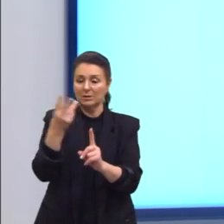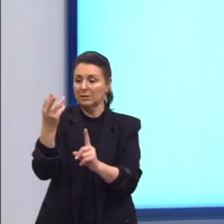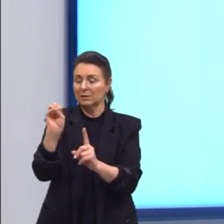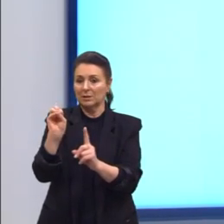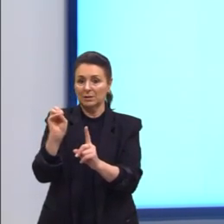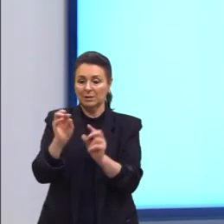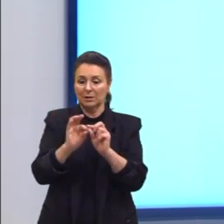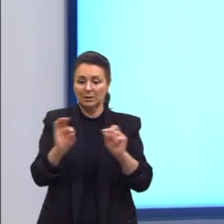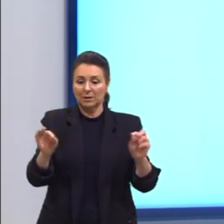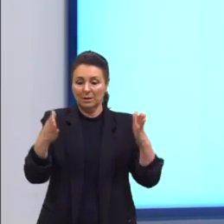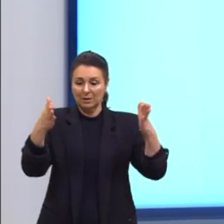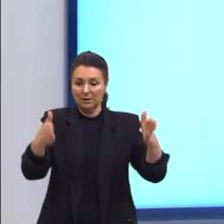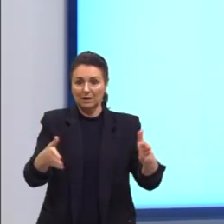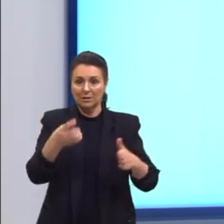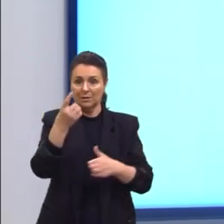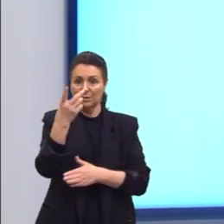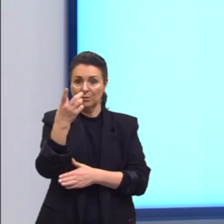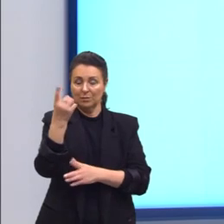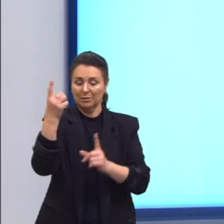e os doze vértices.